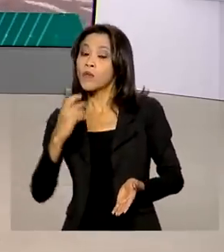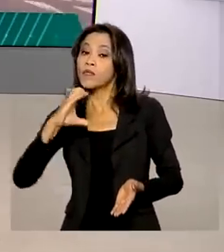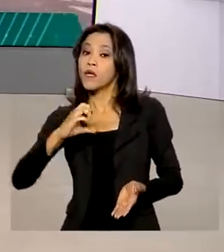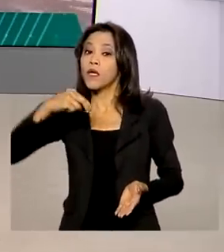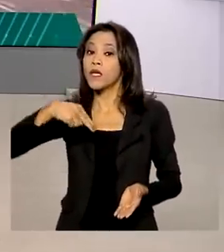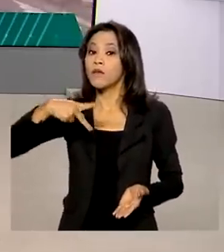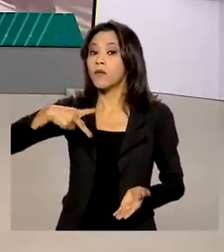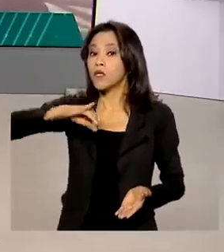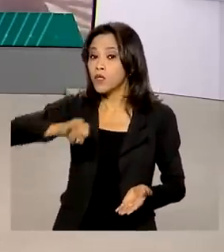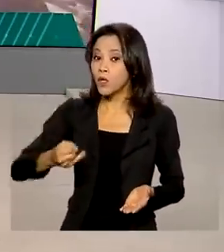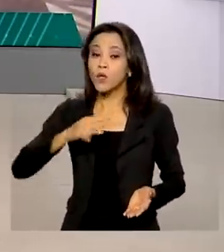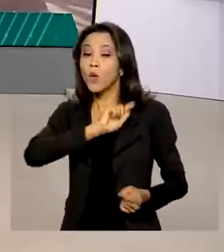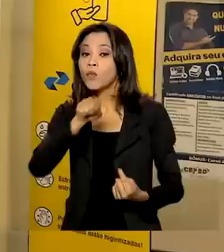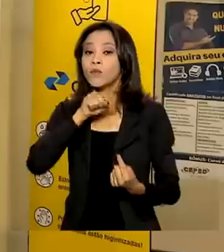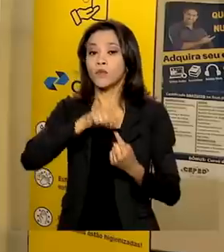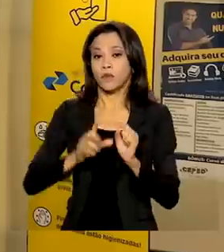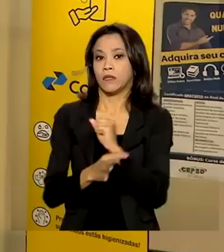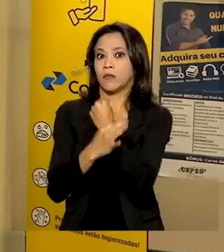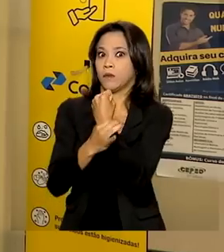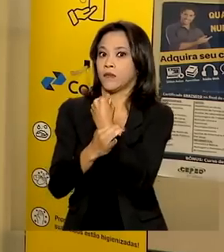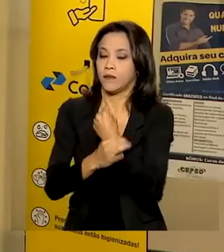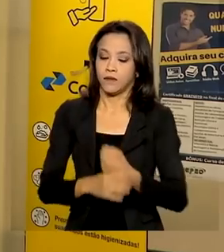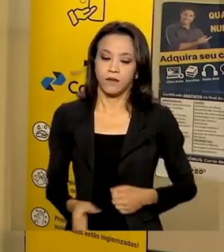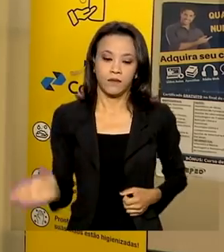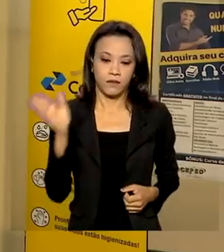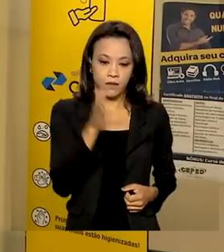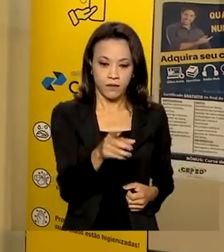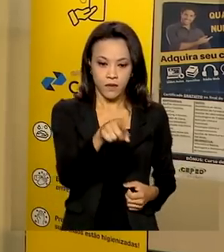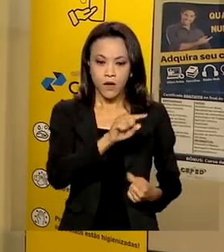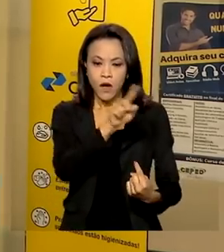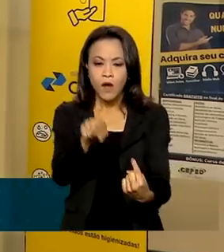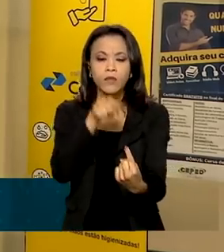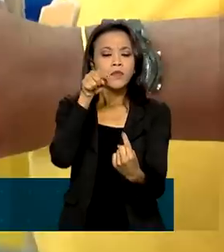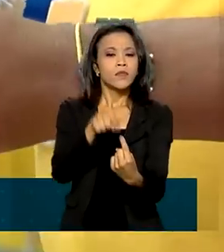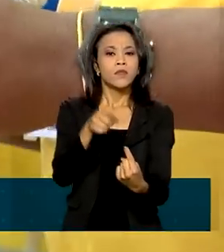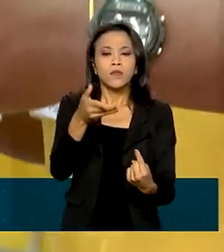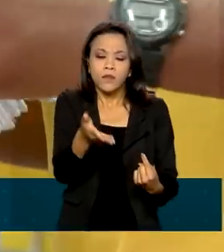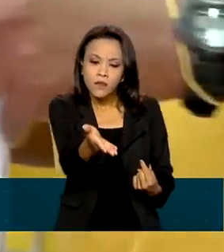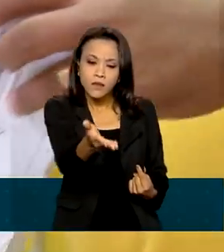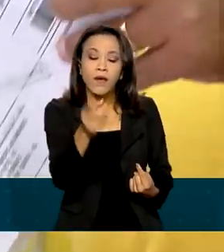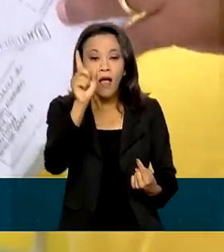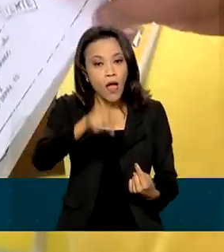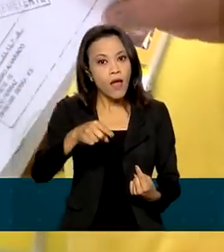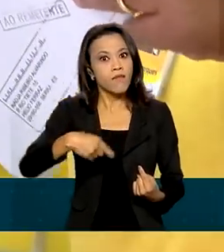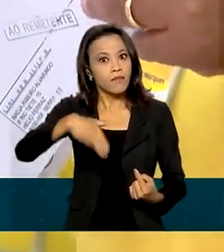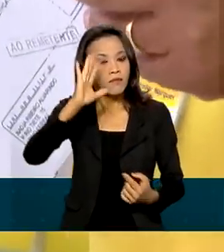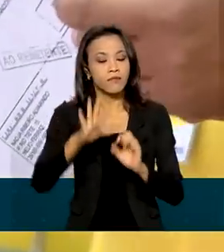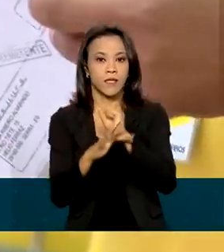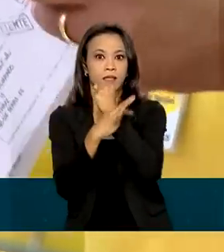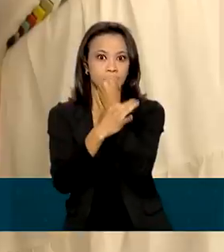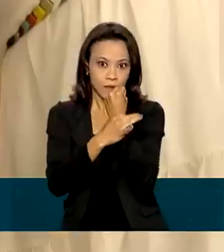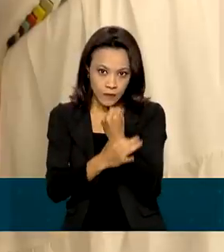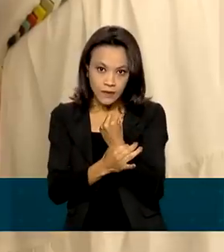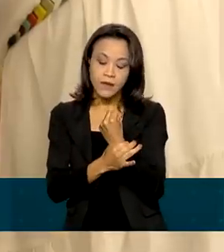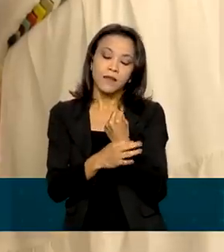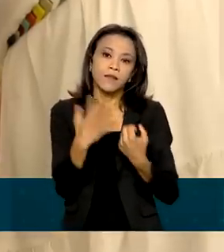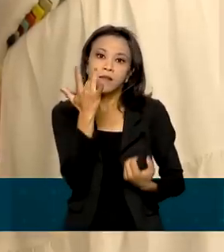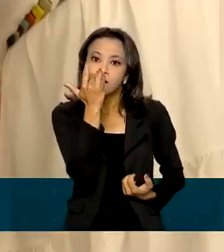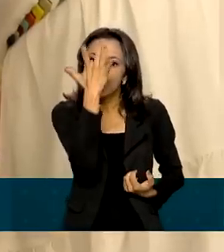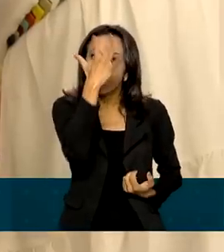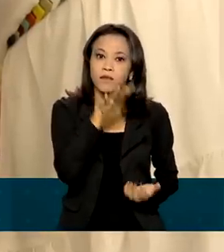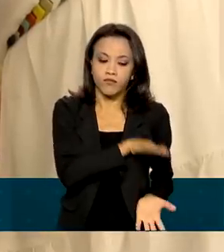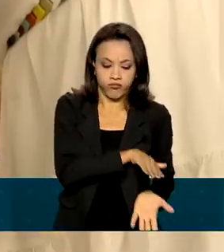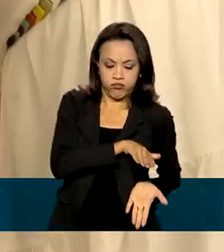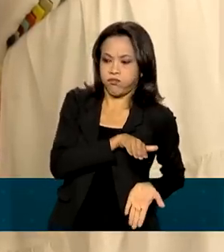segurança às postagens. O objetivo da medida é garantir mais segurança e facilitar o processo de